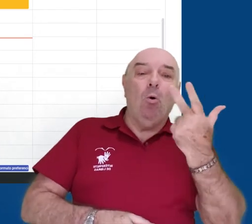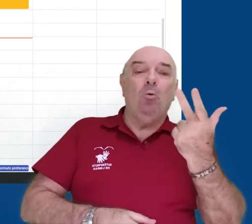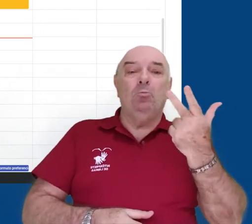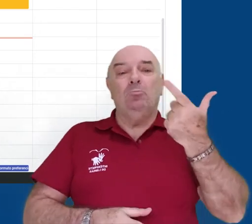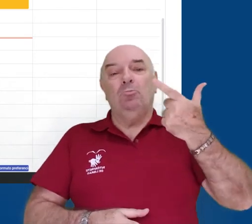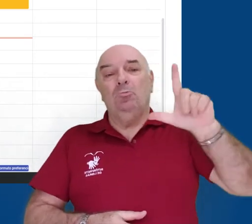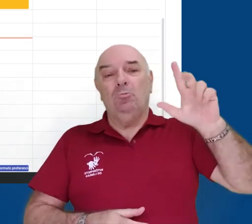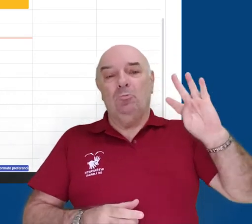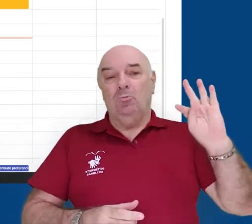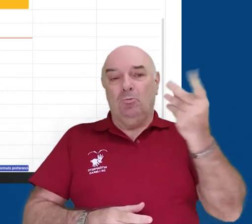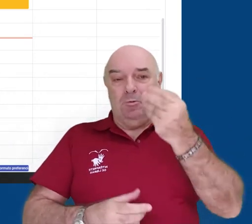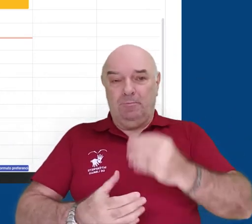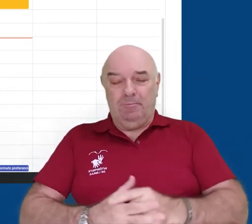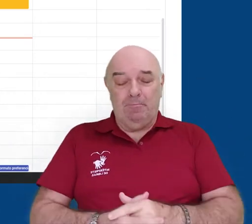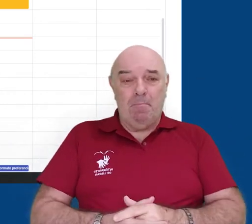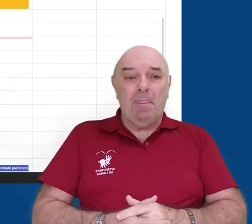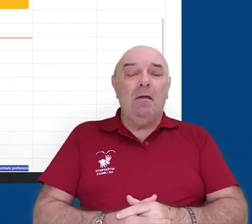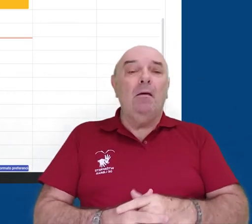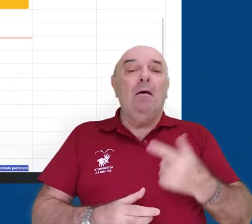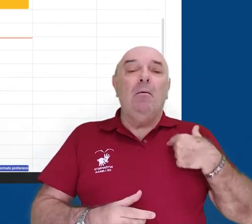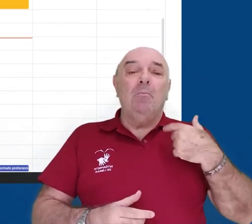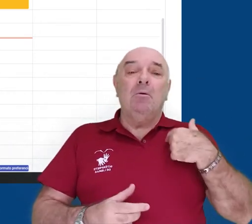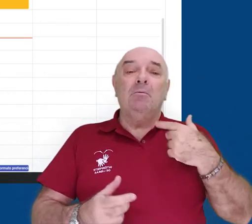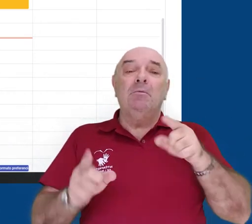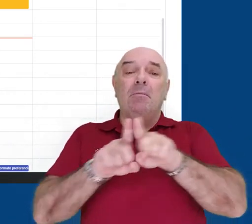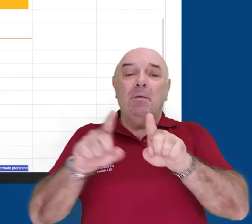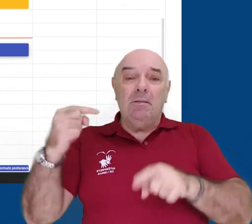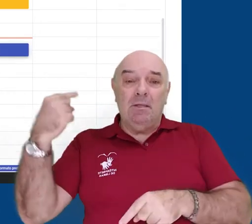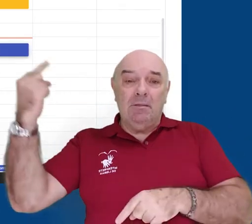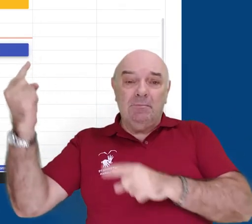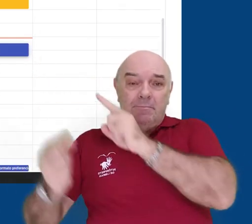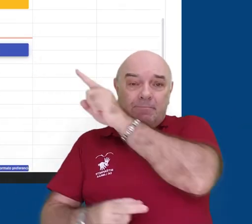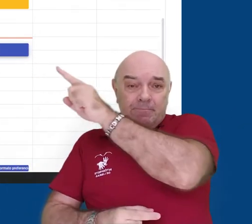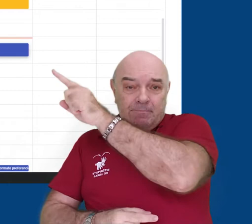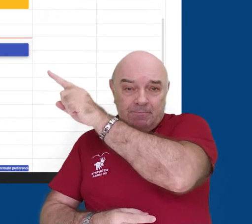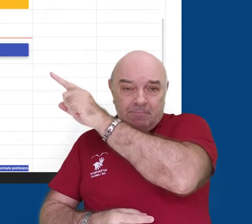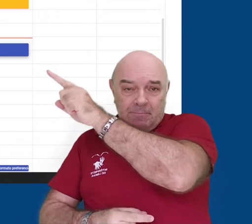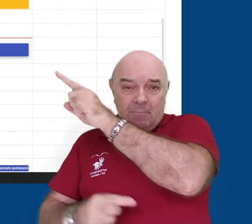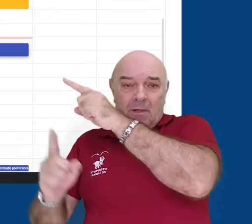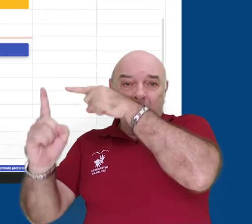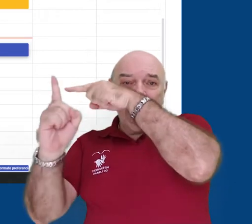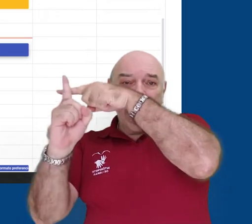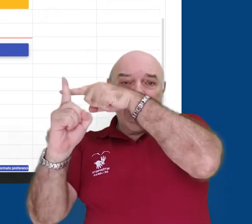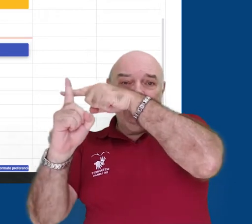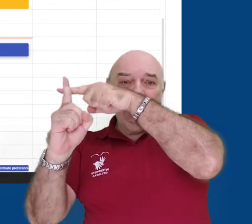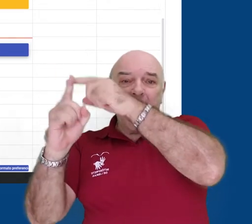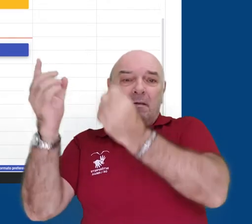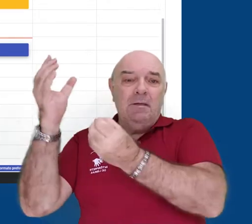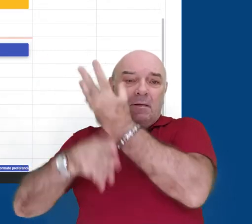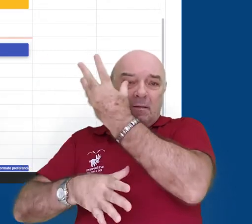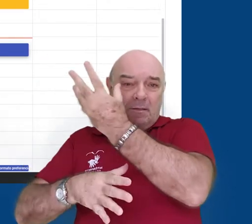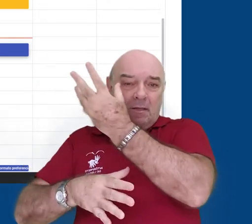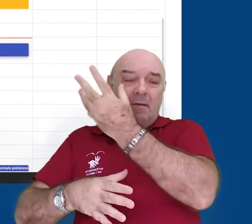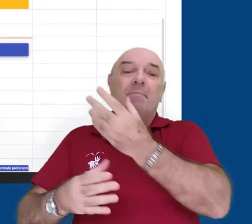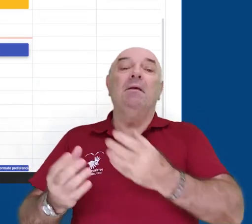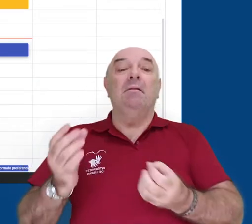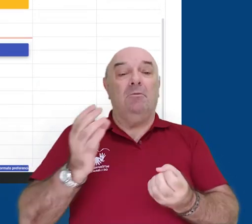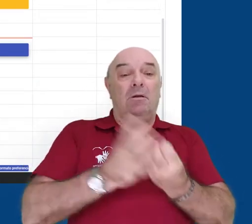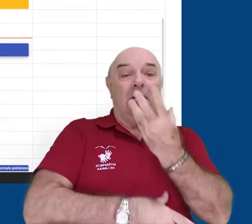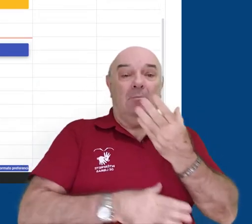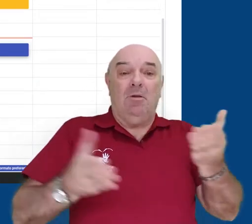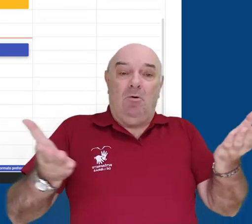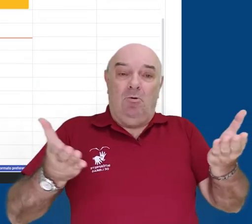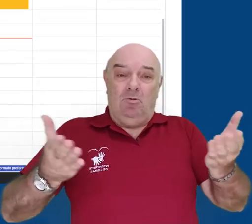No topo da parte esquerda temos o botão Criar. Clicando nesse botão, criamos um evento para o dia de hoje.